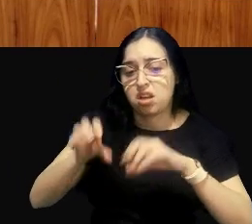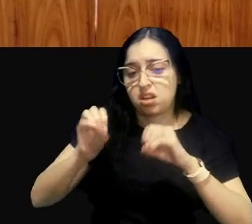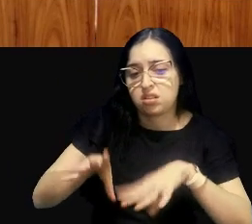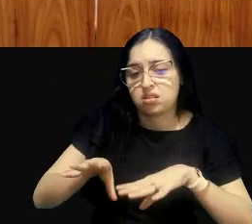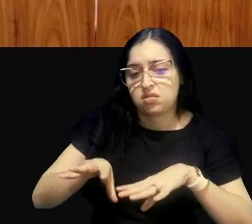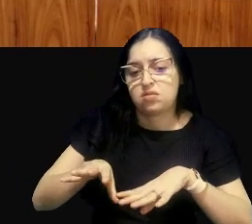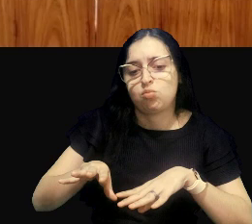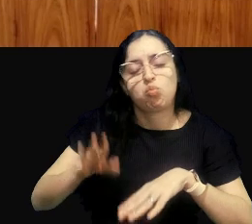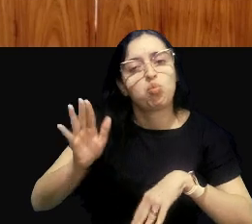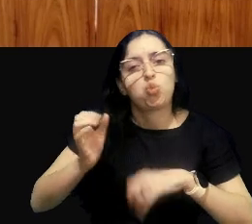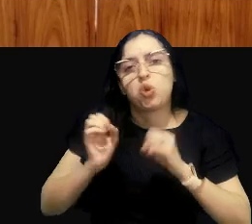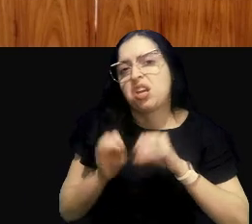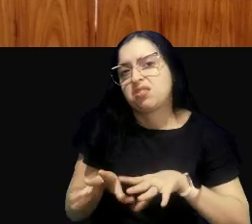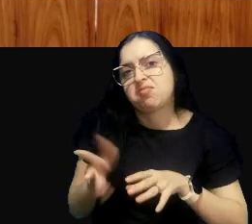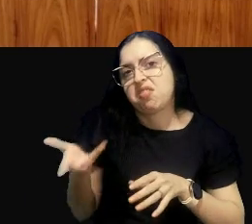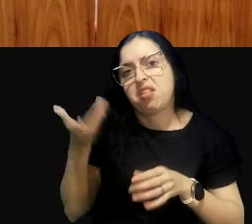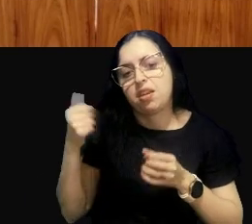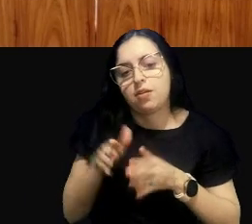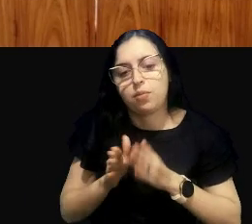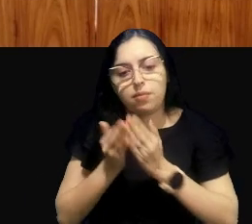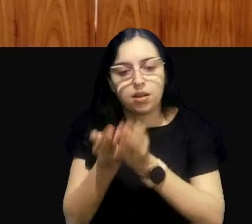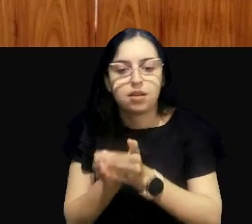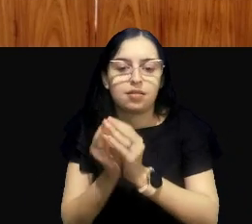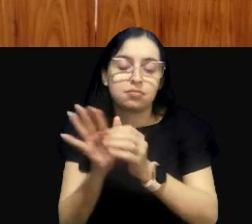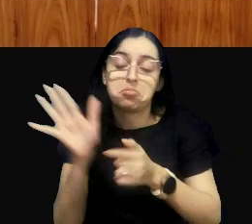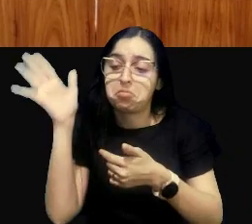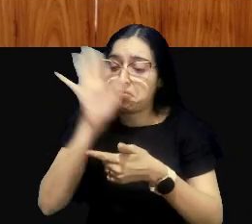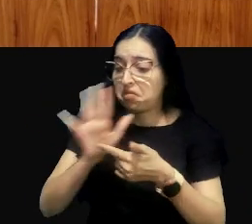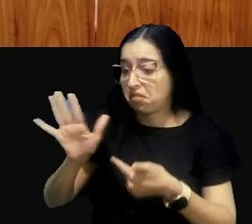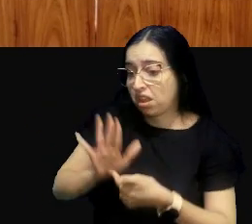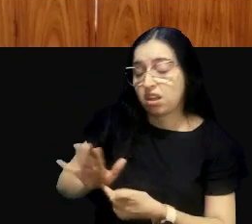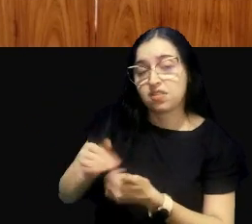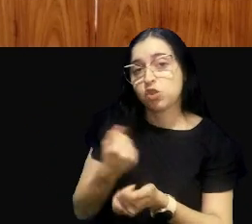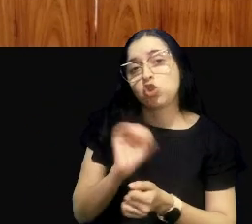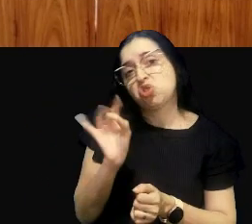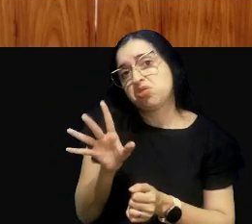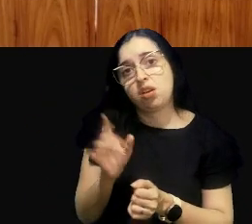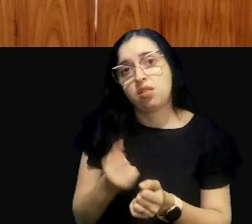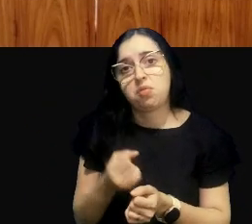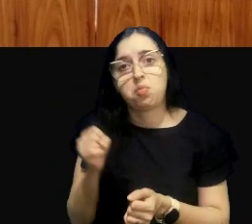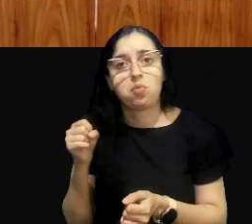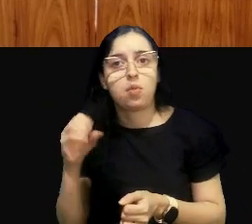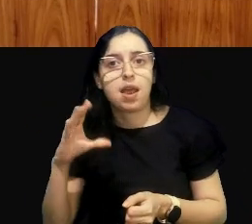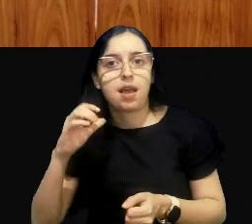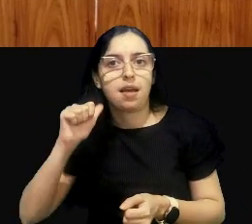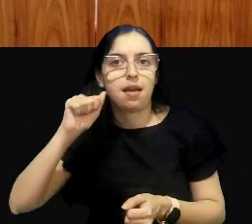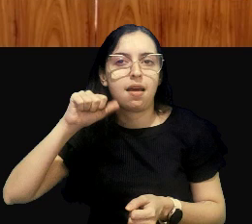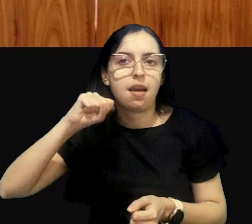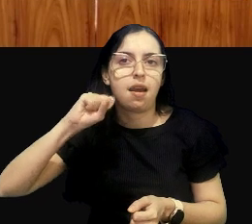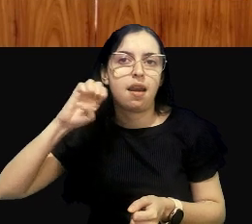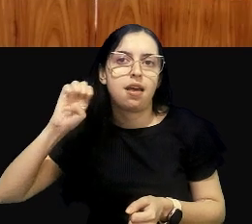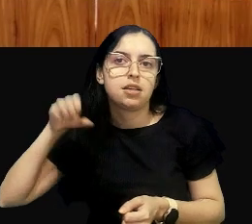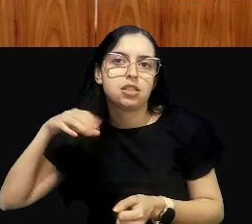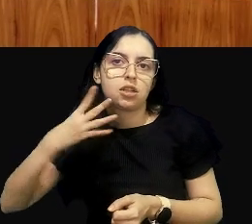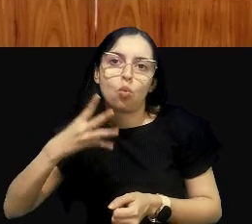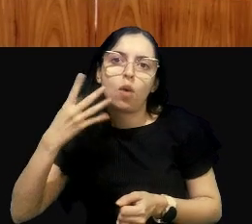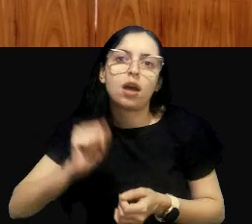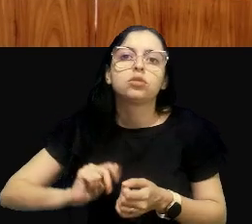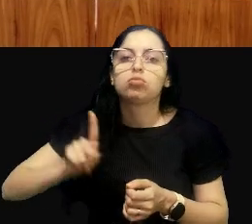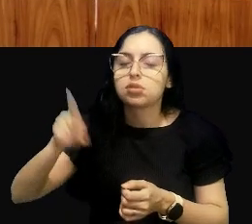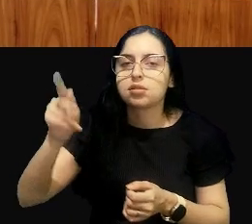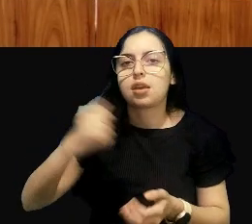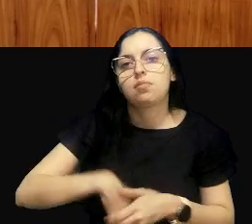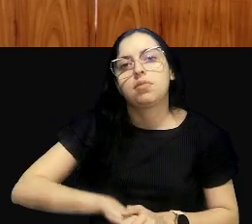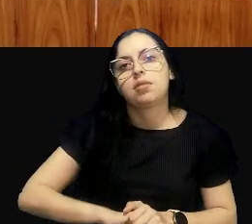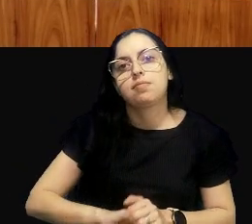basicamente, o que quiser, ele serve para navegação, e harmonia paisagística, e só, ele vai ser um classe 4, para sempre, embora a resolução